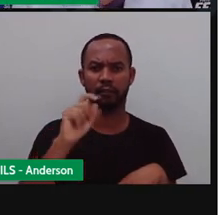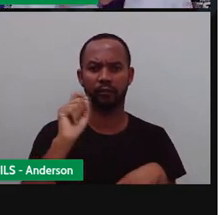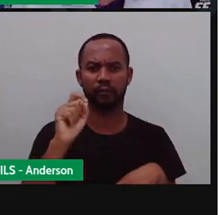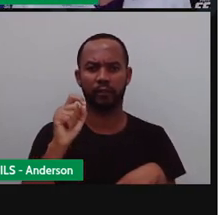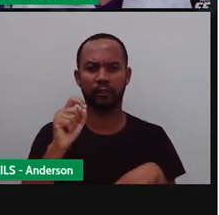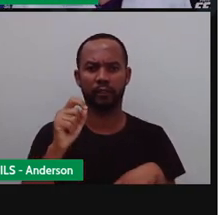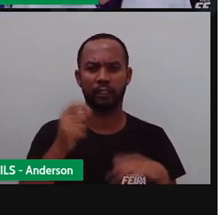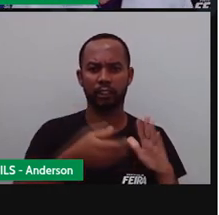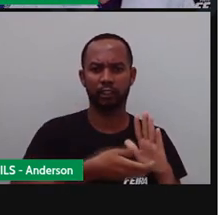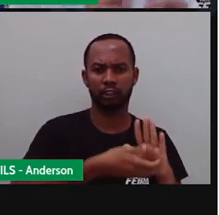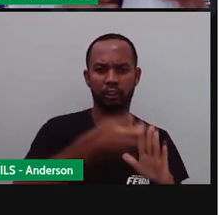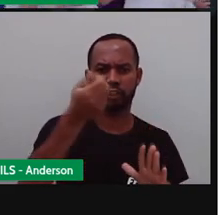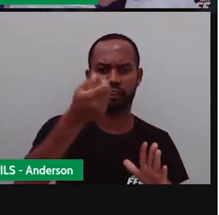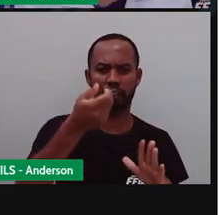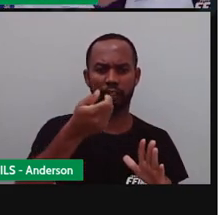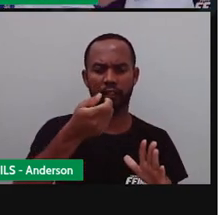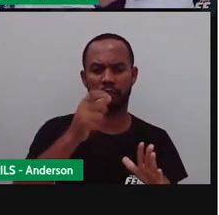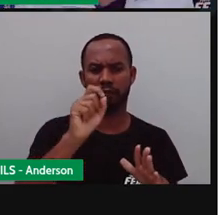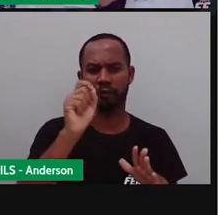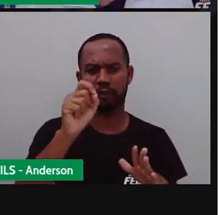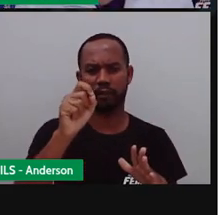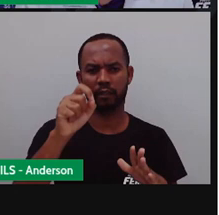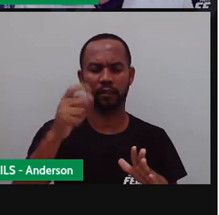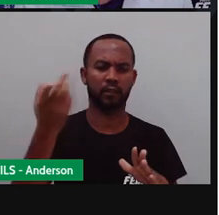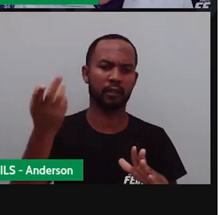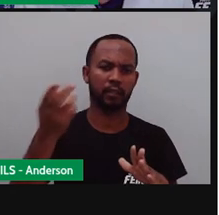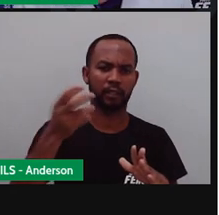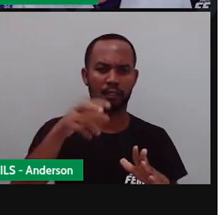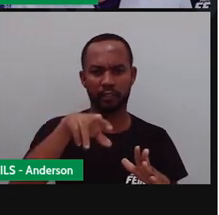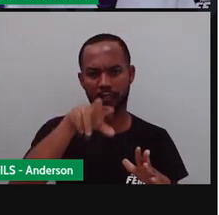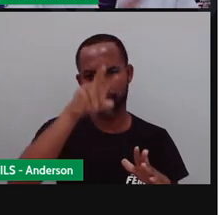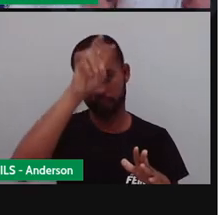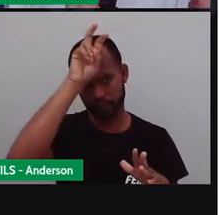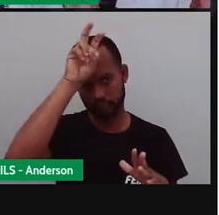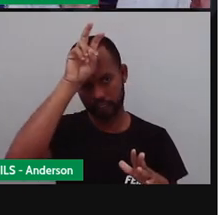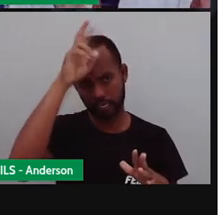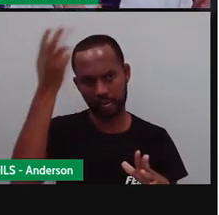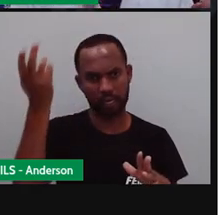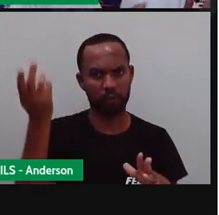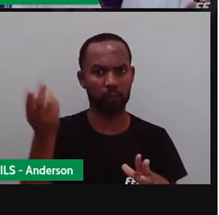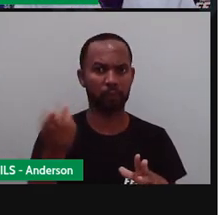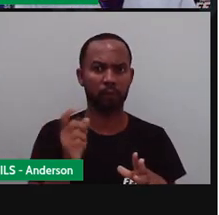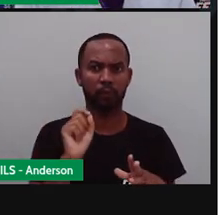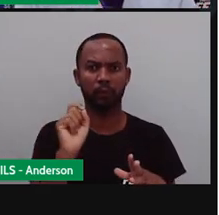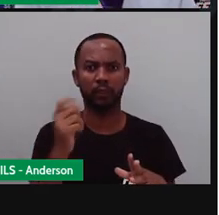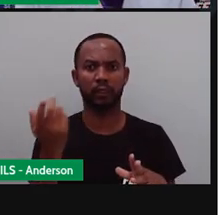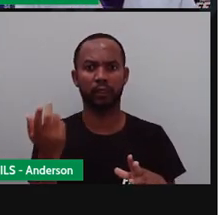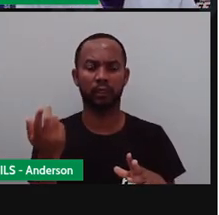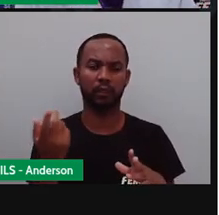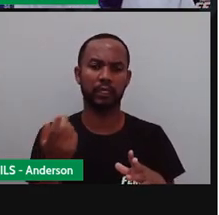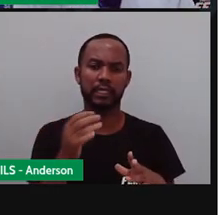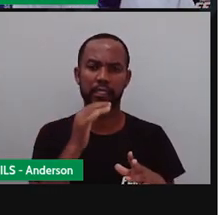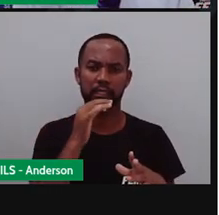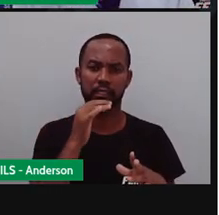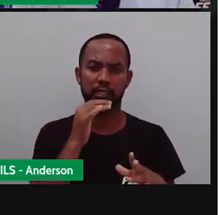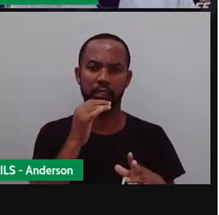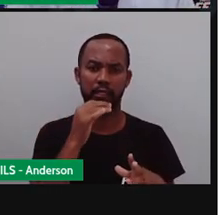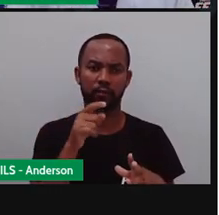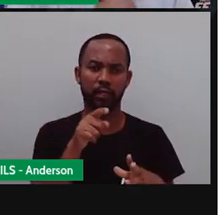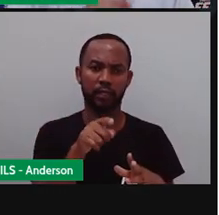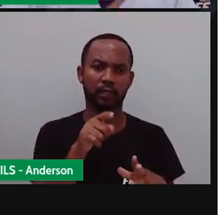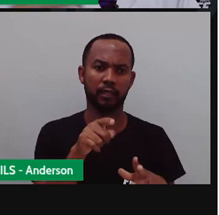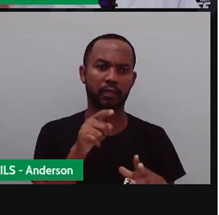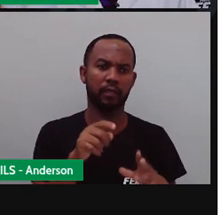da cadeia alimentar, se você tira ele do meio ambiente, obviamente, ah, mas é só mais um inseto. Não. Aquele inseto ali,